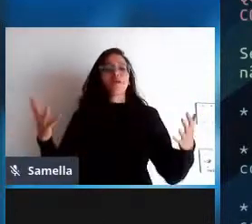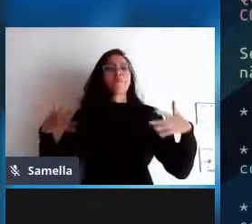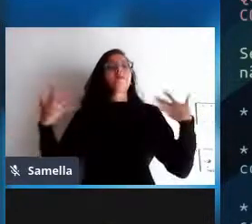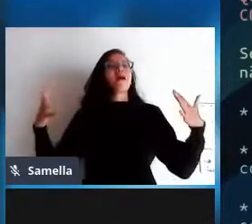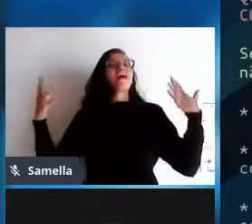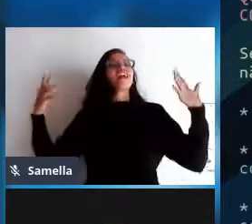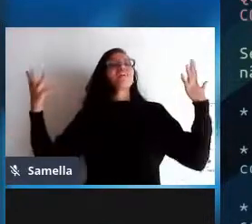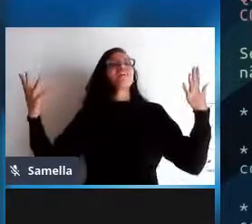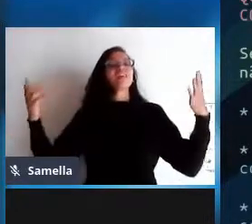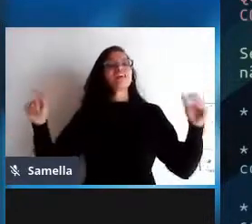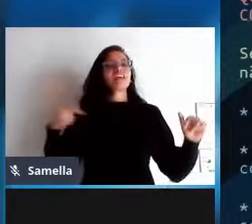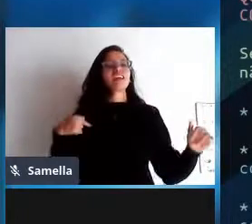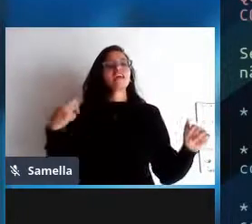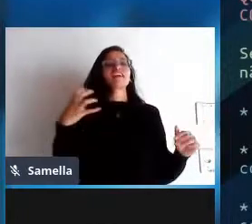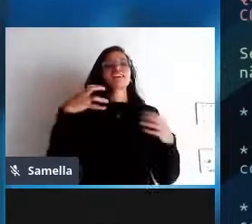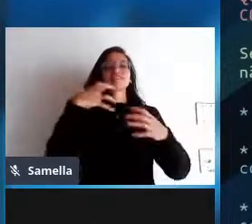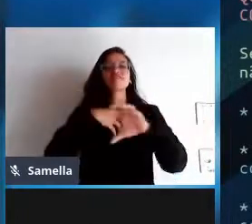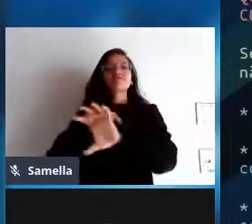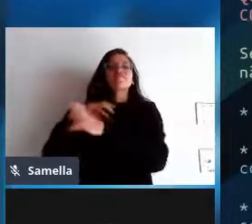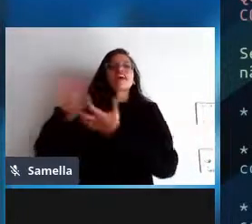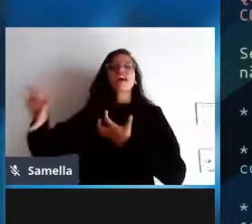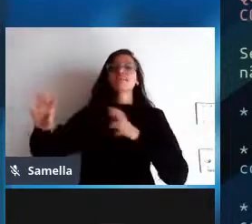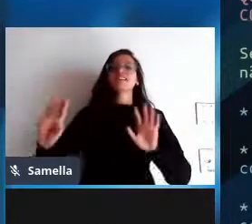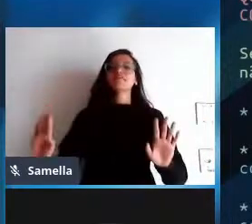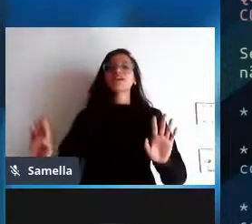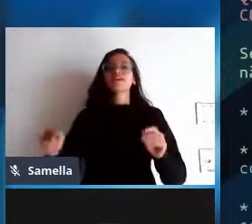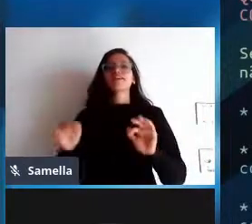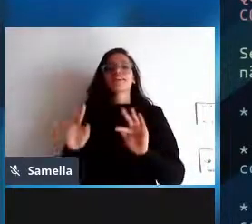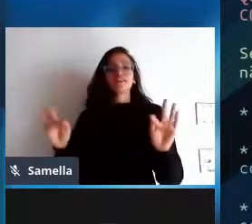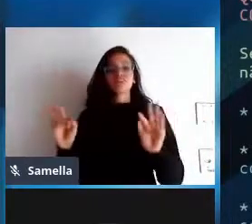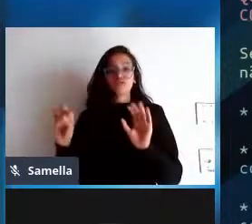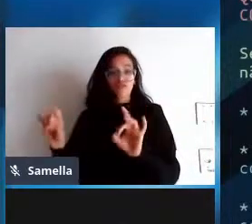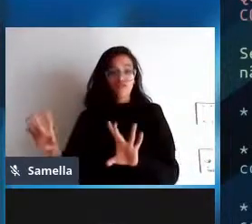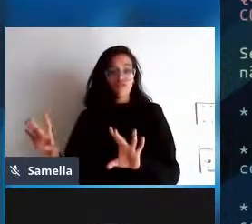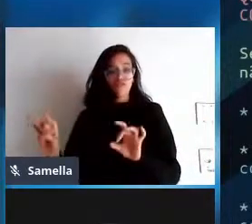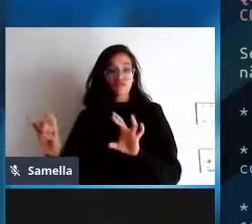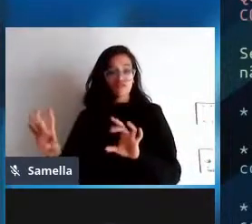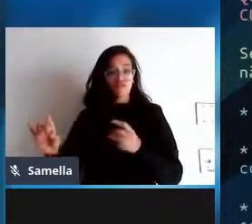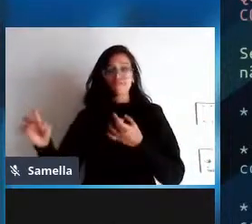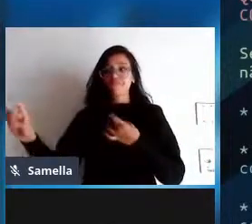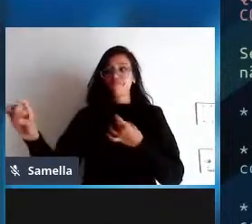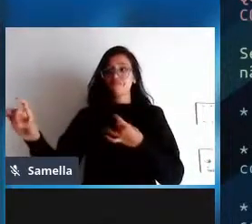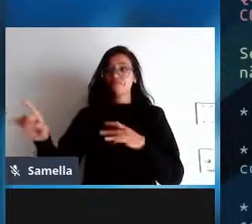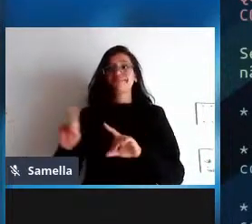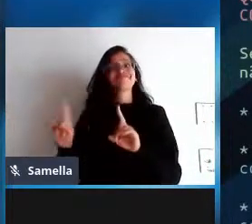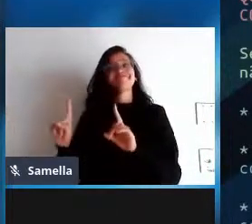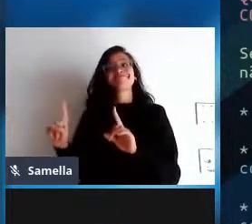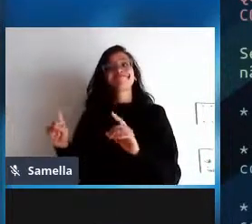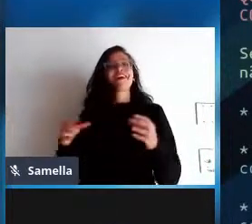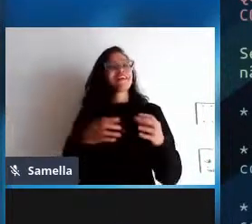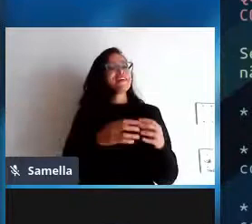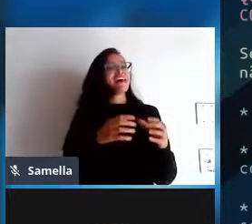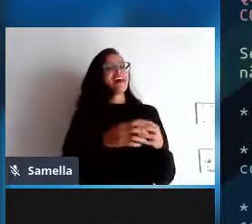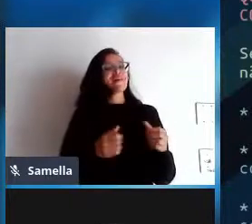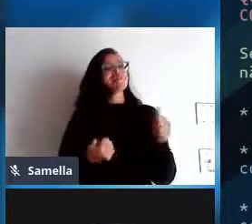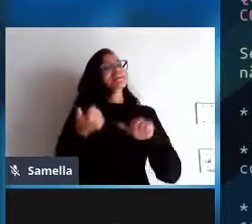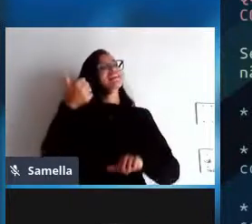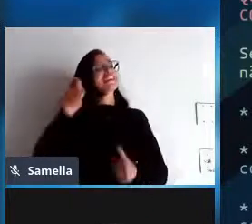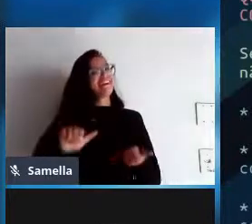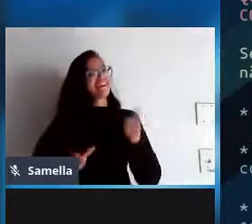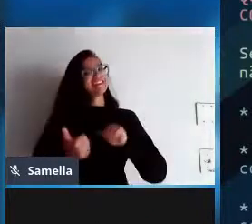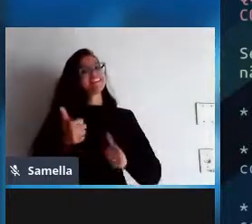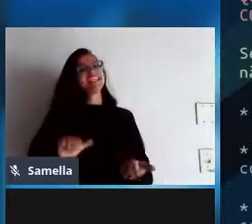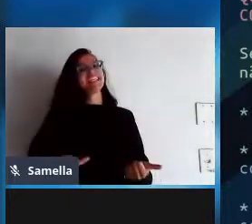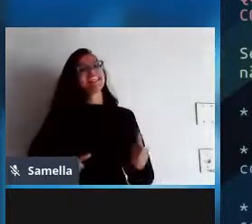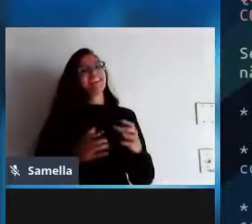a nossa reciprocidade com vocês é o suficiente a comunidade que tem que avaliar não é a Red Hat a comunidade tem que